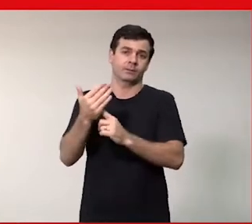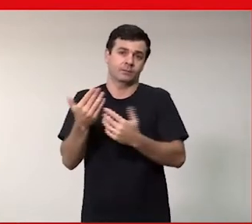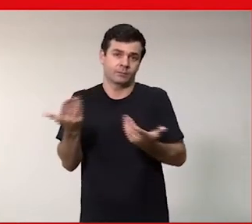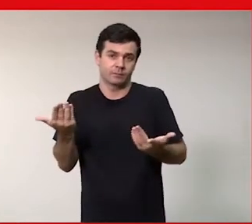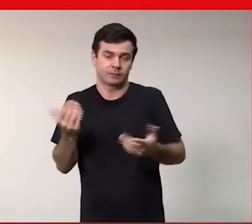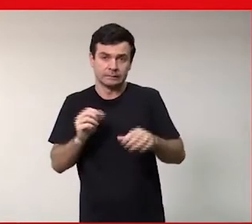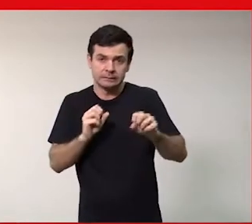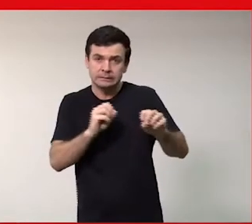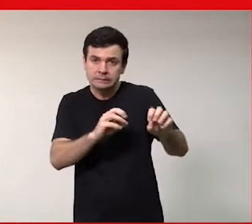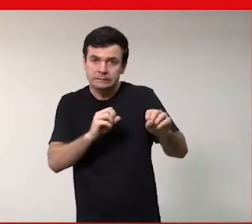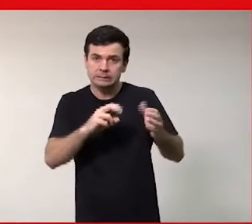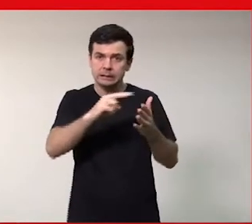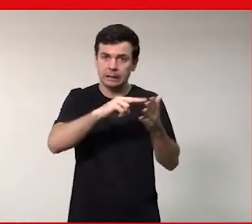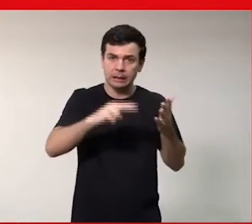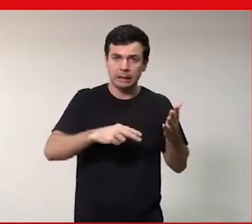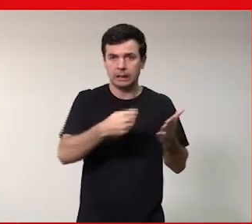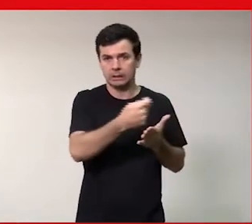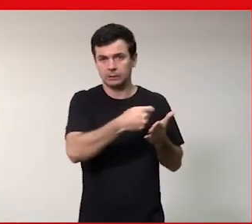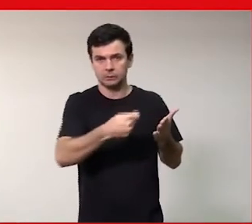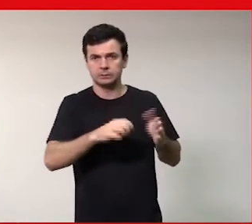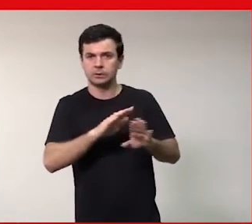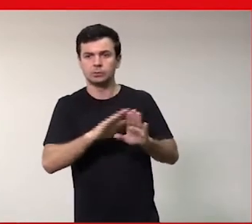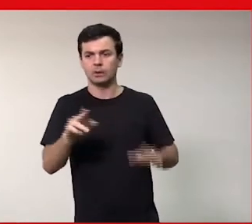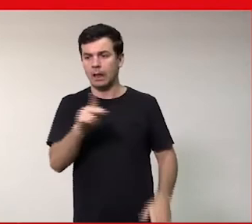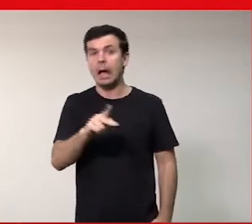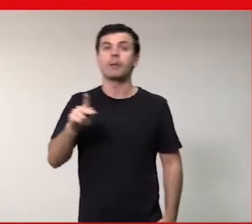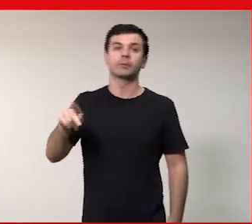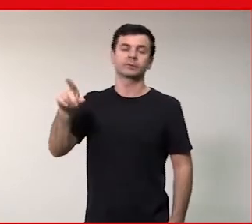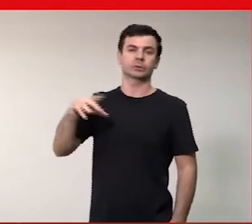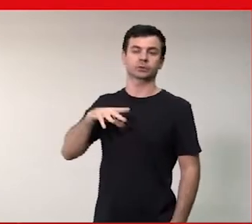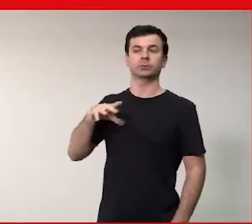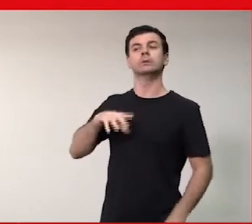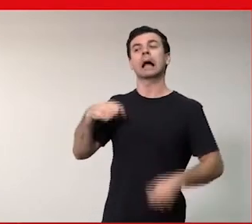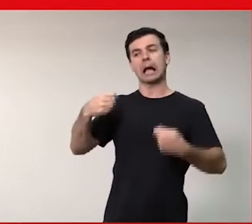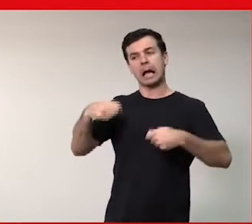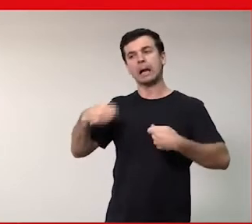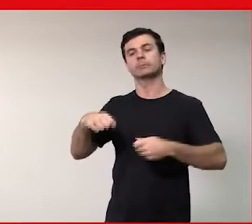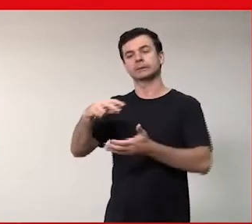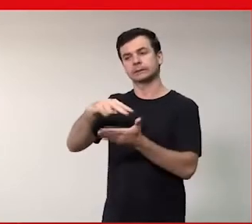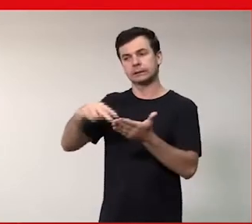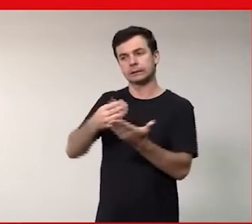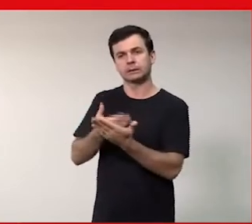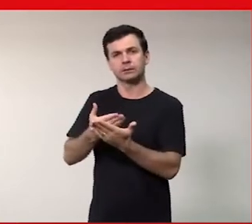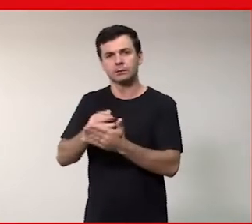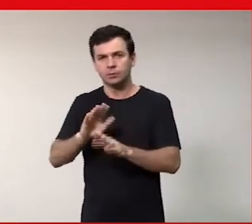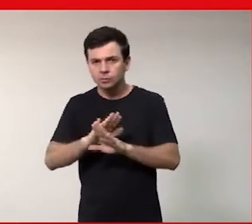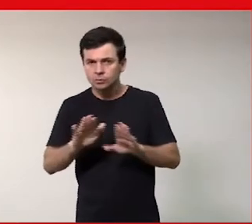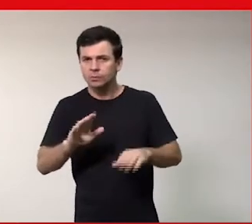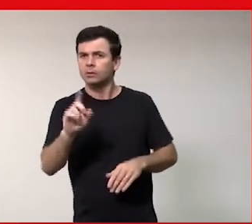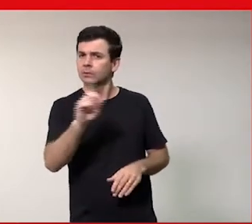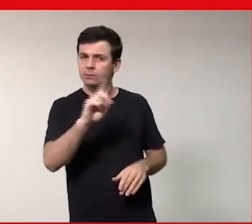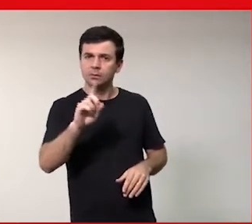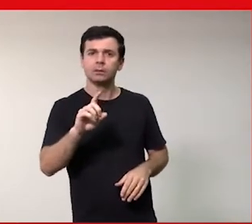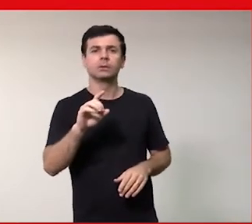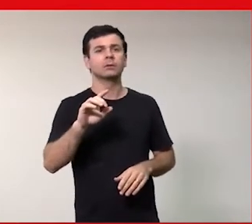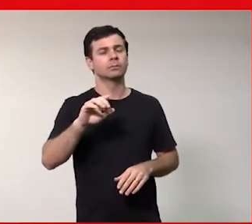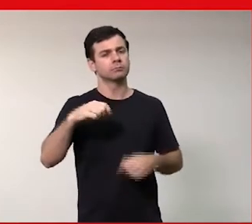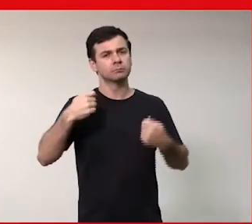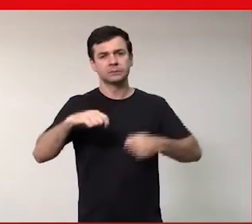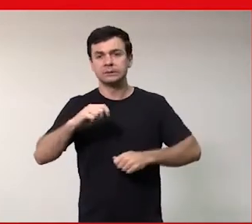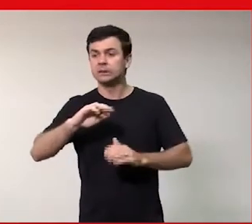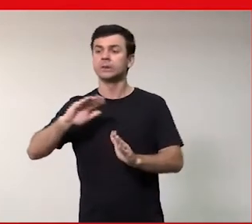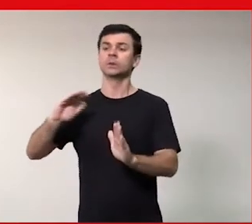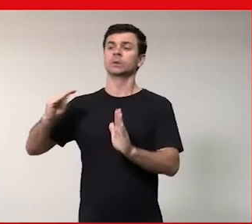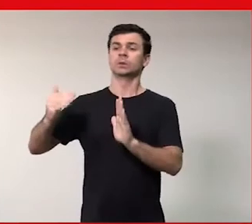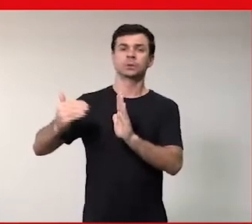a ler a escrever só que vai ser professor de português a gente tem que ensinar pensamento computacional e lógico para todo mundo independente